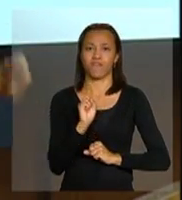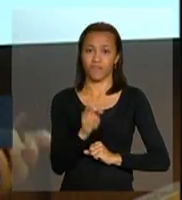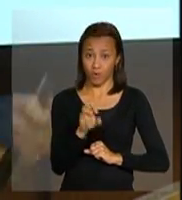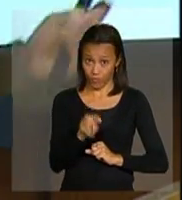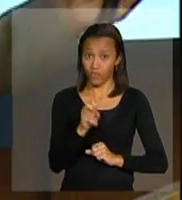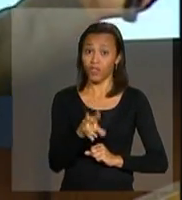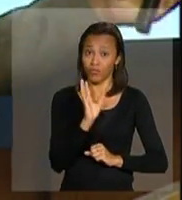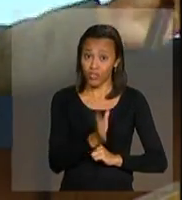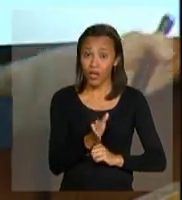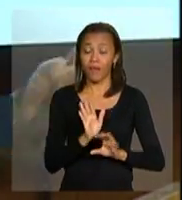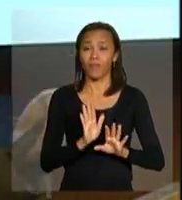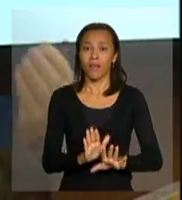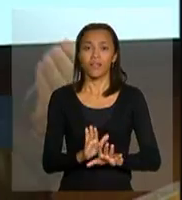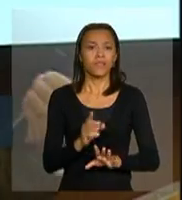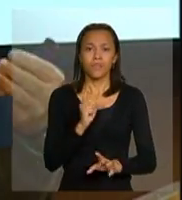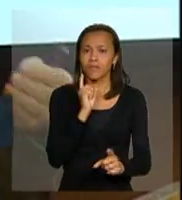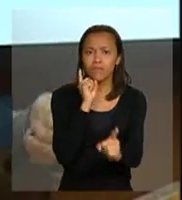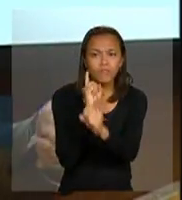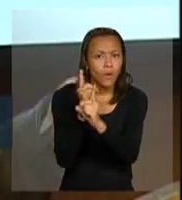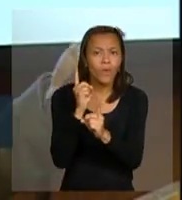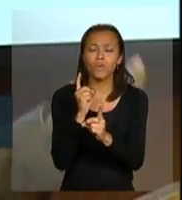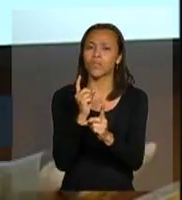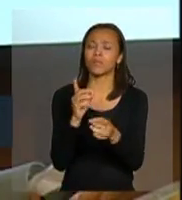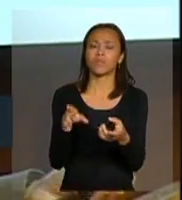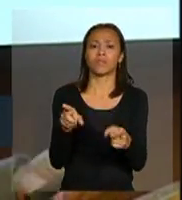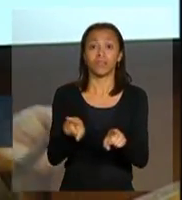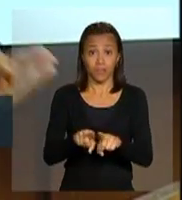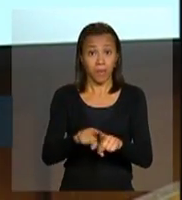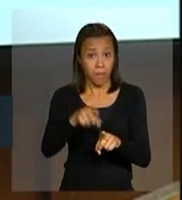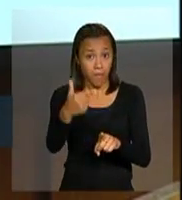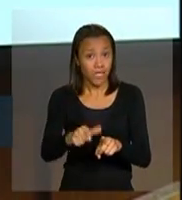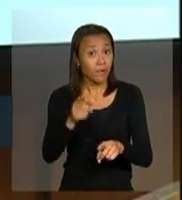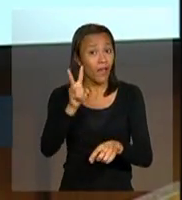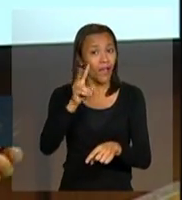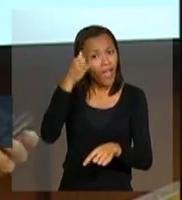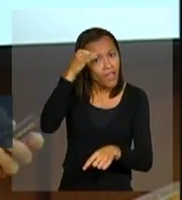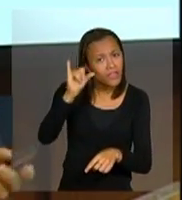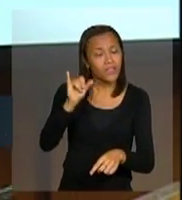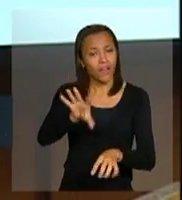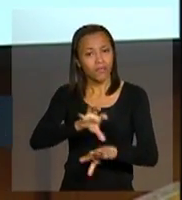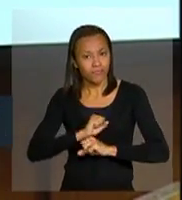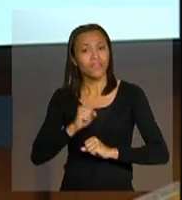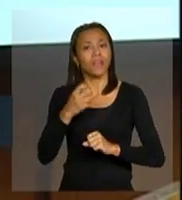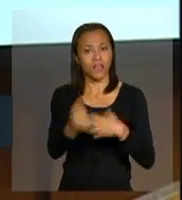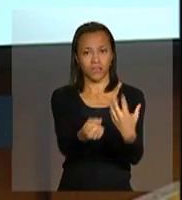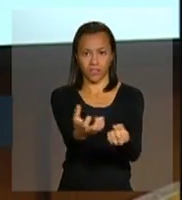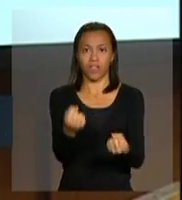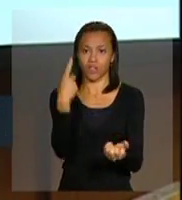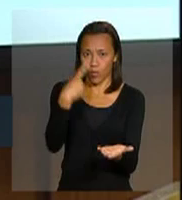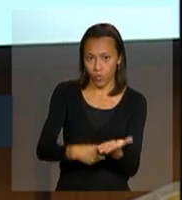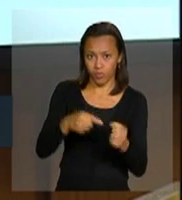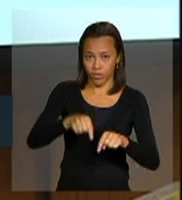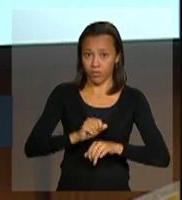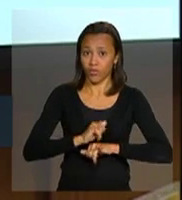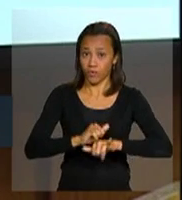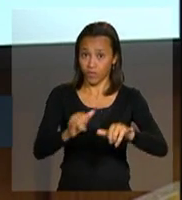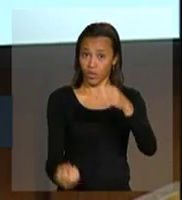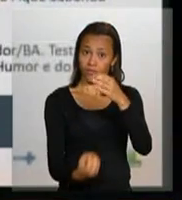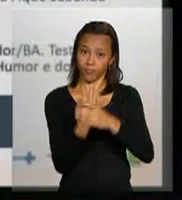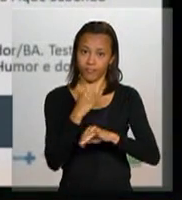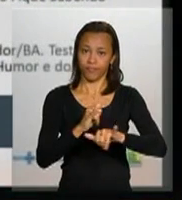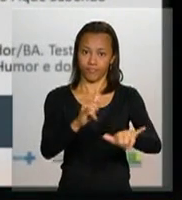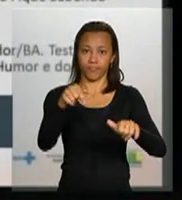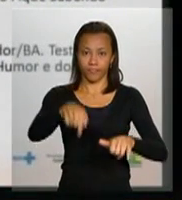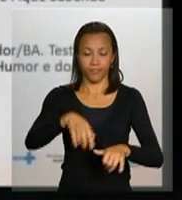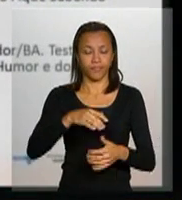que servem para nós não encontrarmos também, discutimos mais ainda sobre prevenção e estão envolvidos nessa mobilização. O seguinte, por favor. estou